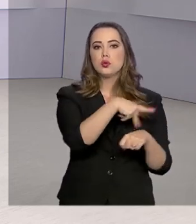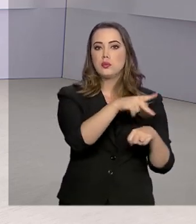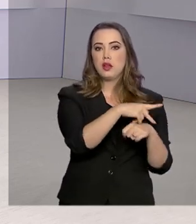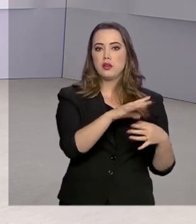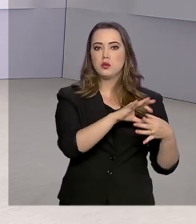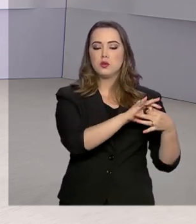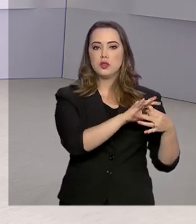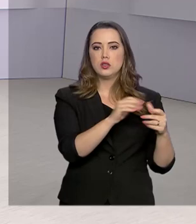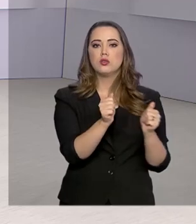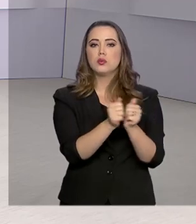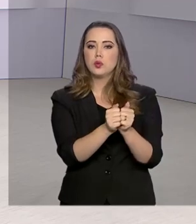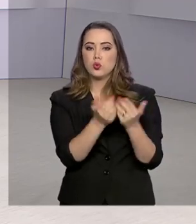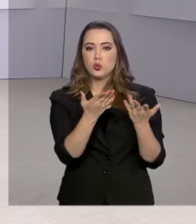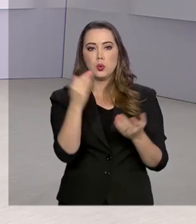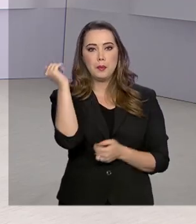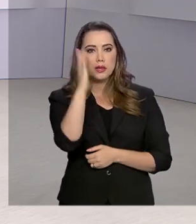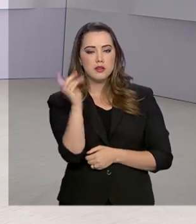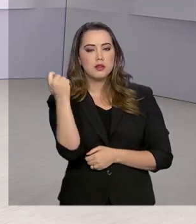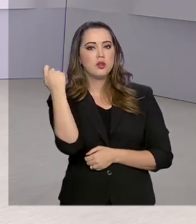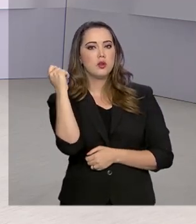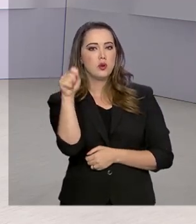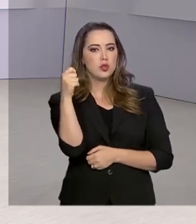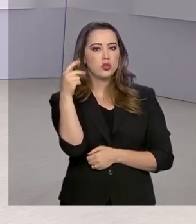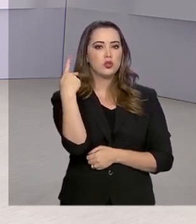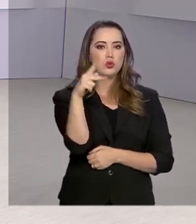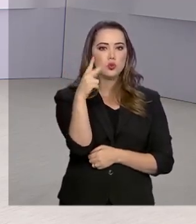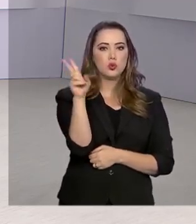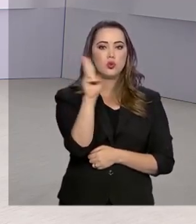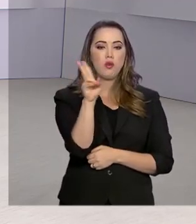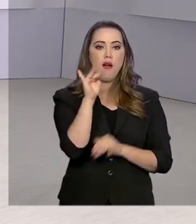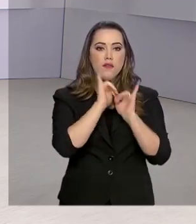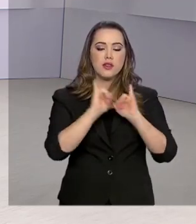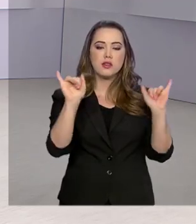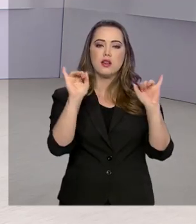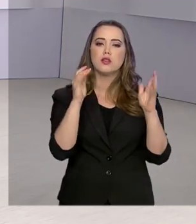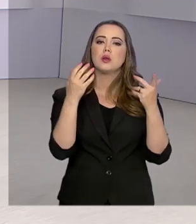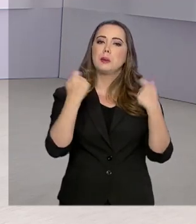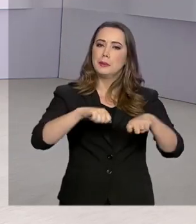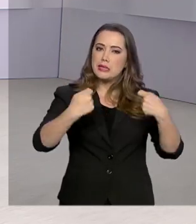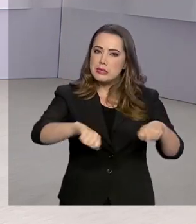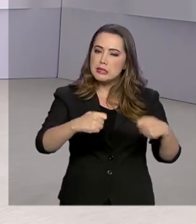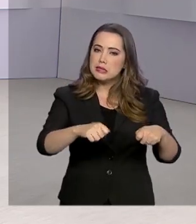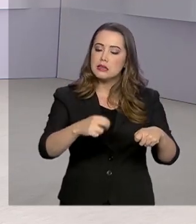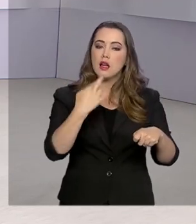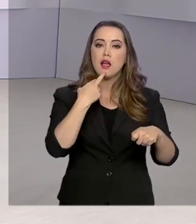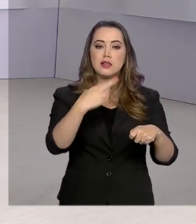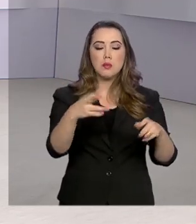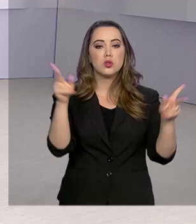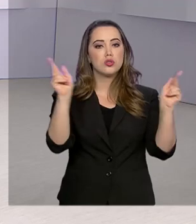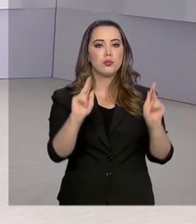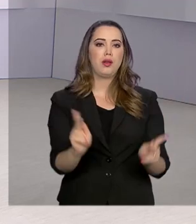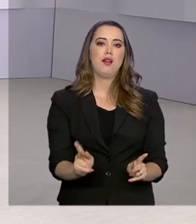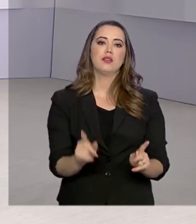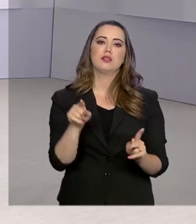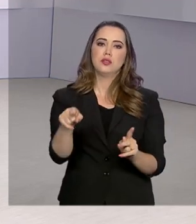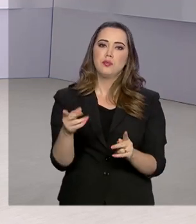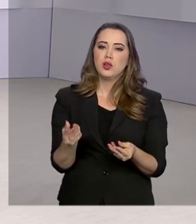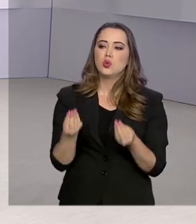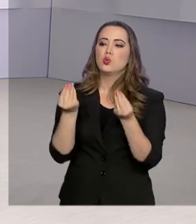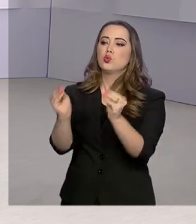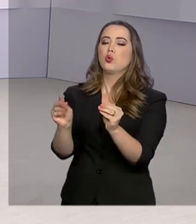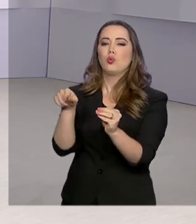e associados. Brasil, Argentina, Paraguai e Uruguai declararam a necessidade de uma solução pacífica pelo